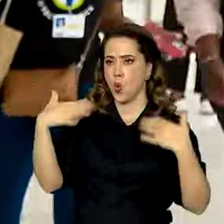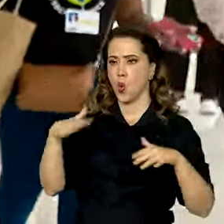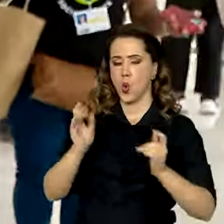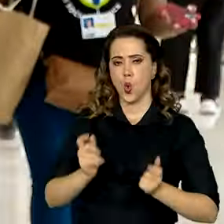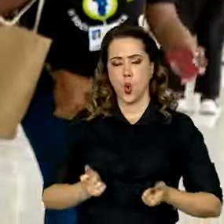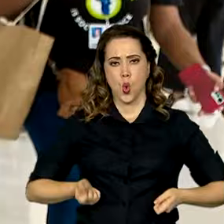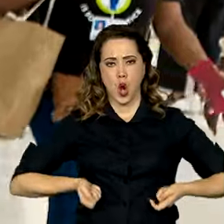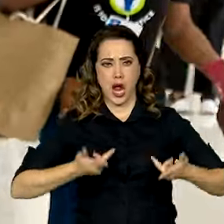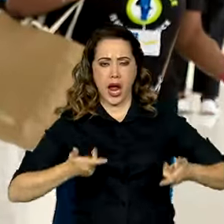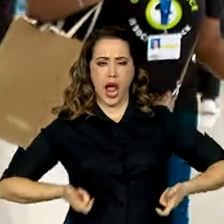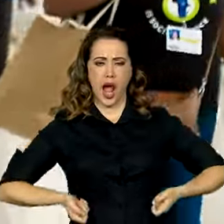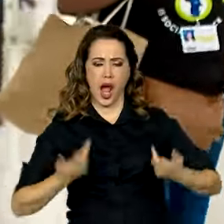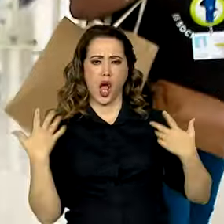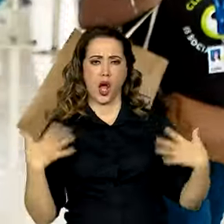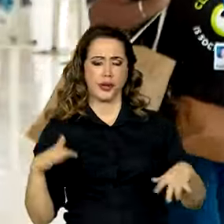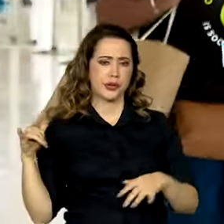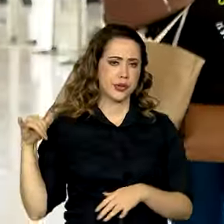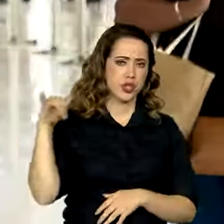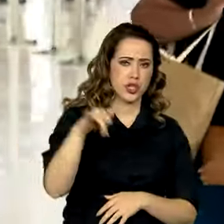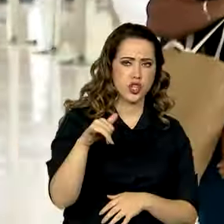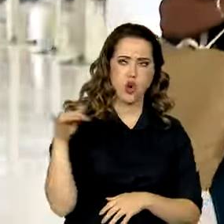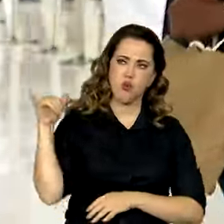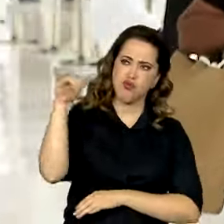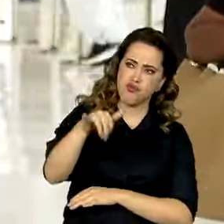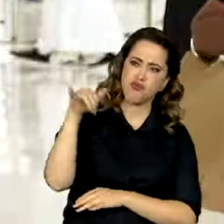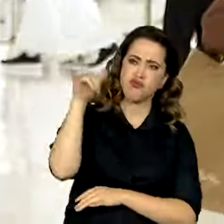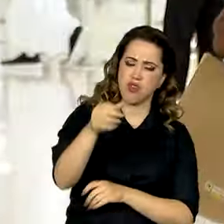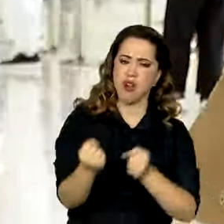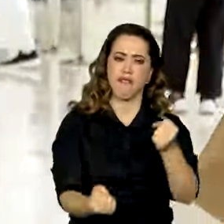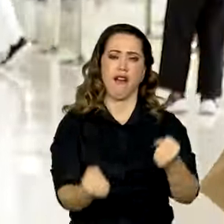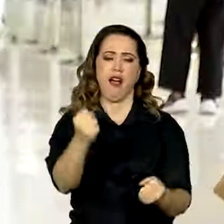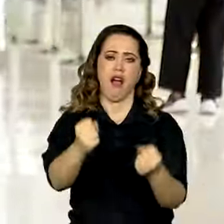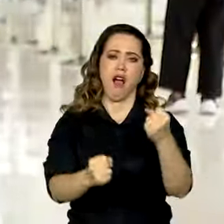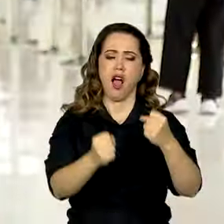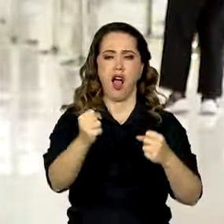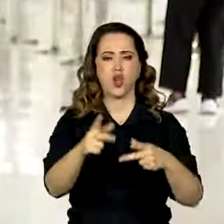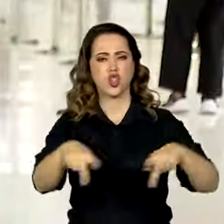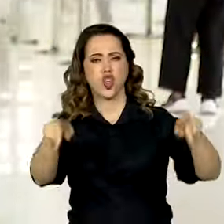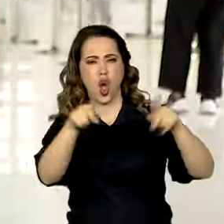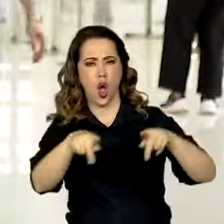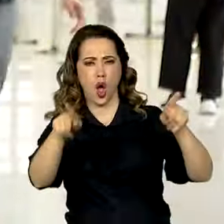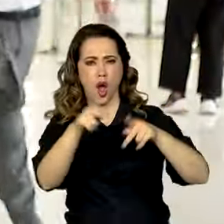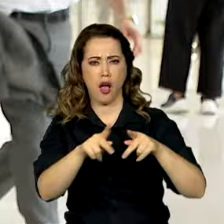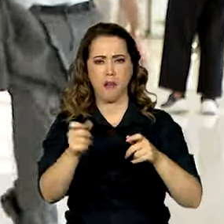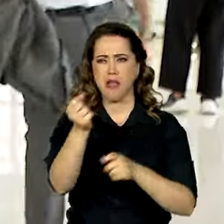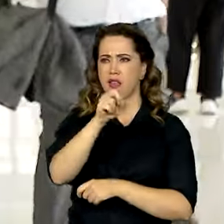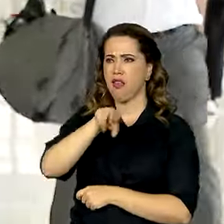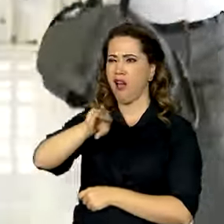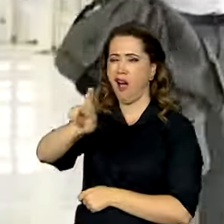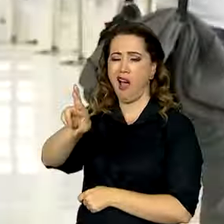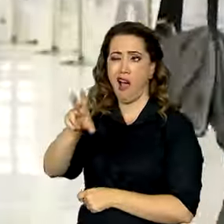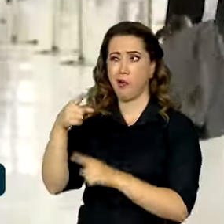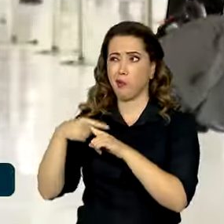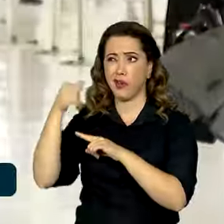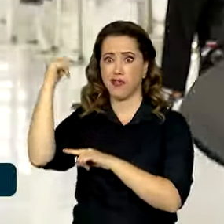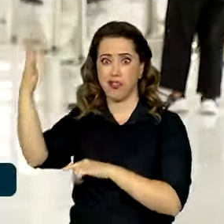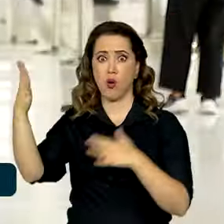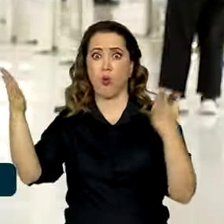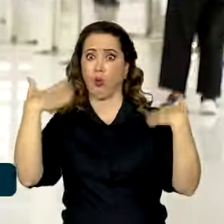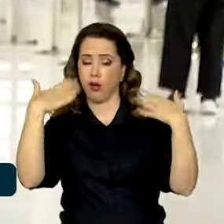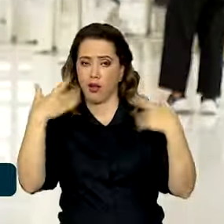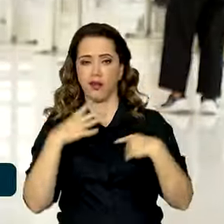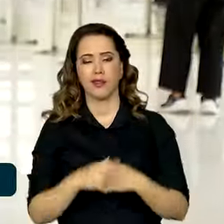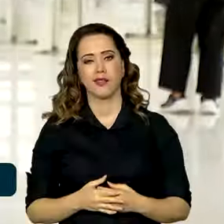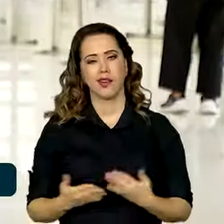Os voos para chegar até aqui, carros, autoestradas, shopping centers, ar-condicionado a mil por causa do calor lá fora, é como se